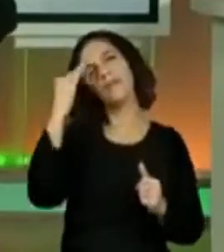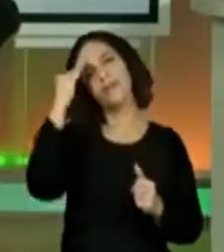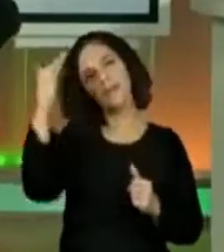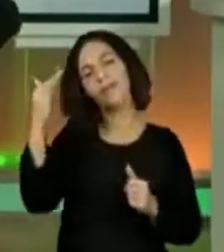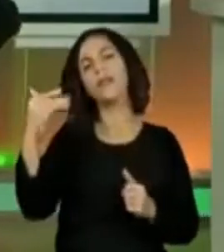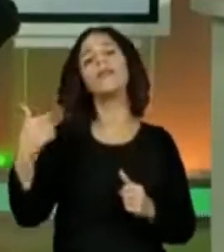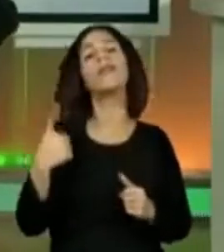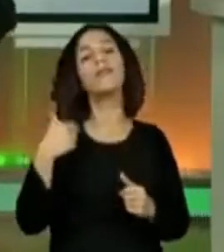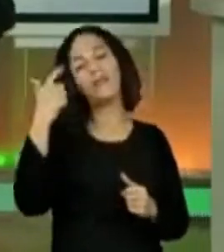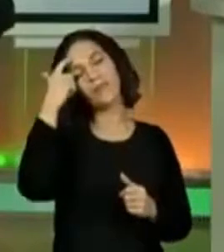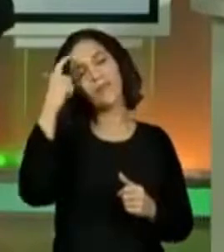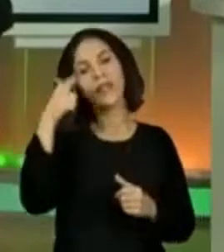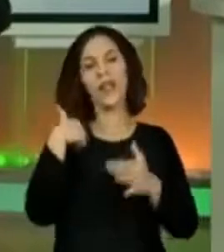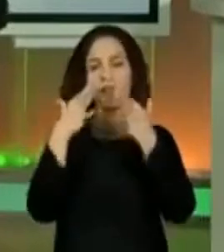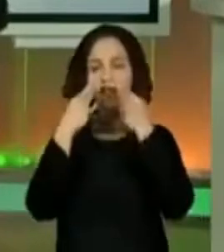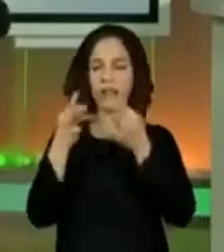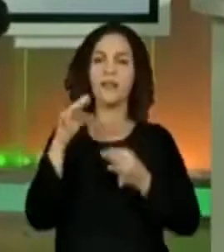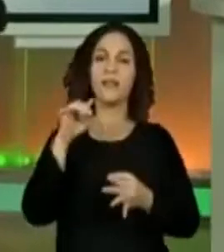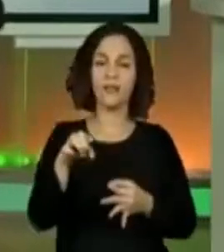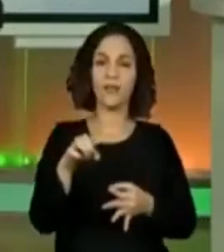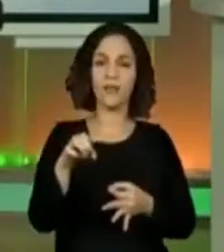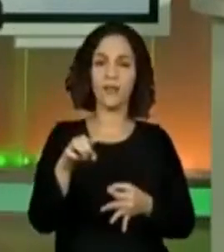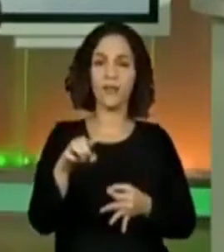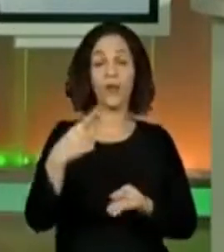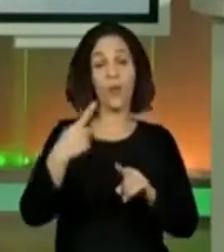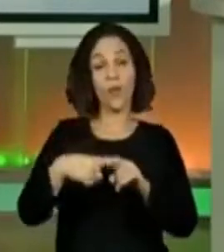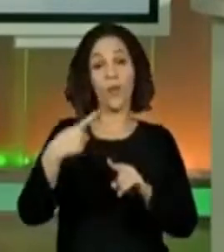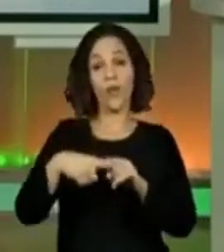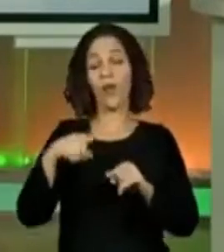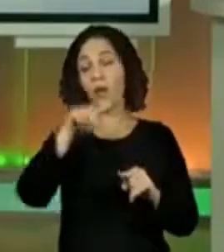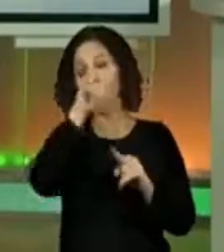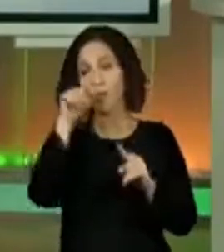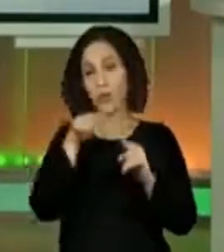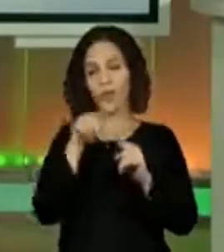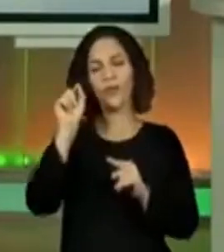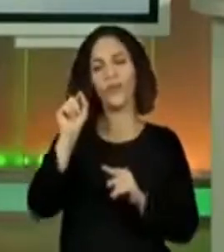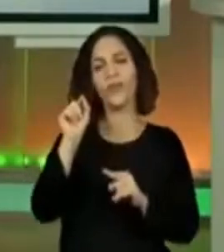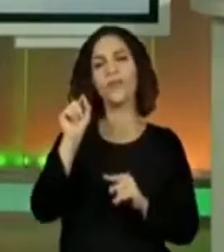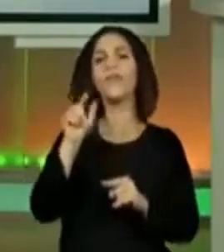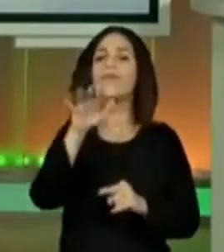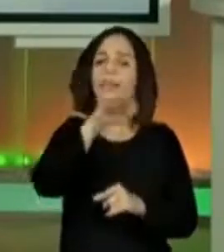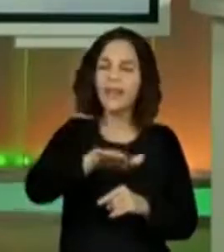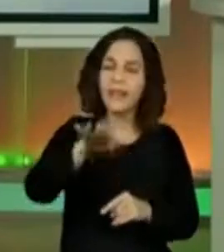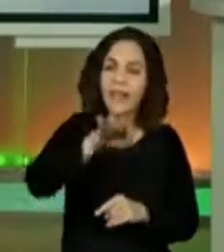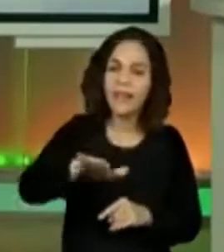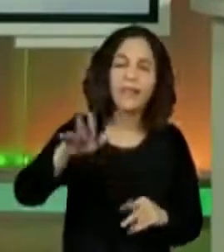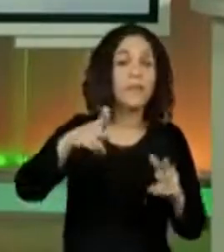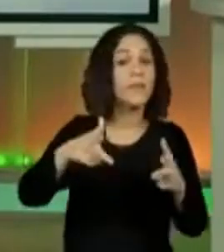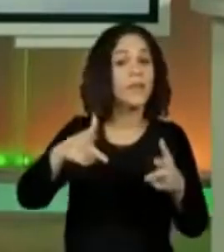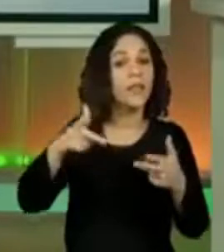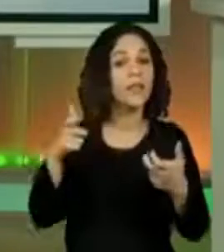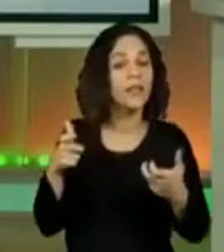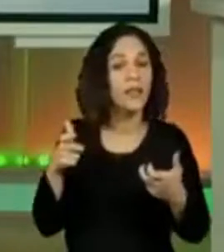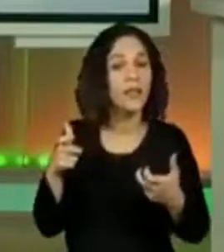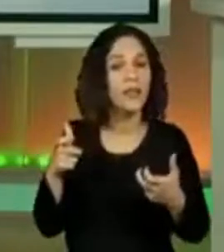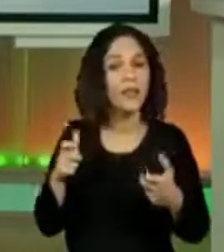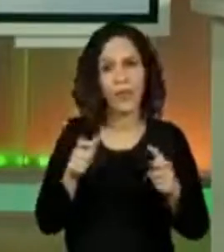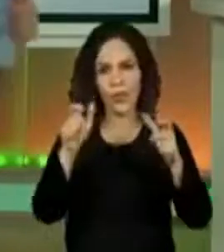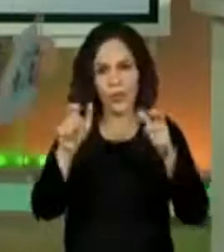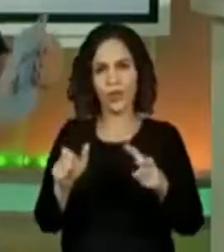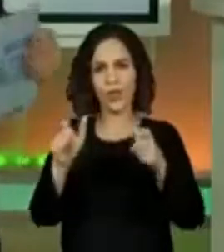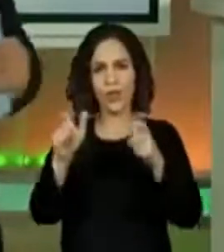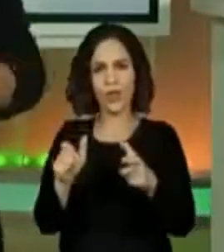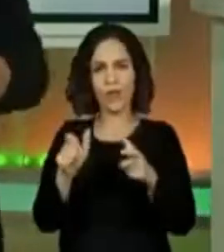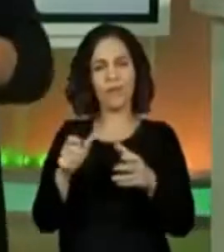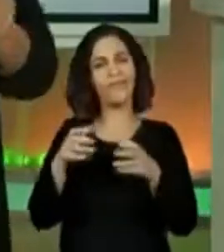próxima eu vou prestar atenção nisso. Tá bom? Porque a intenção aqui é que as crianças percebam que nós temos lugares de